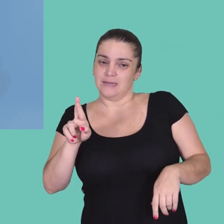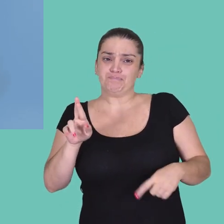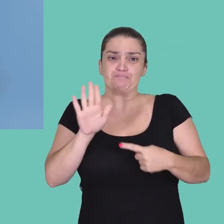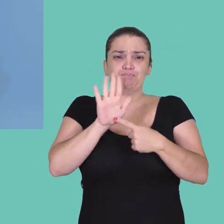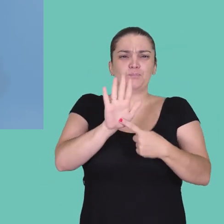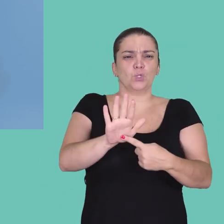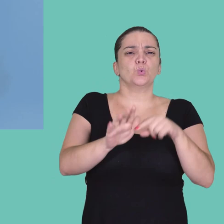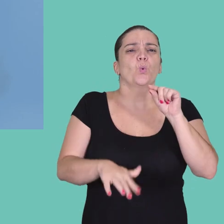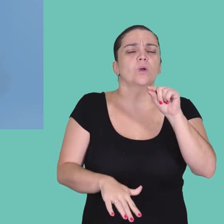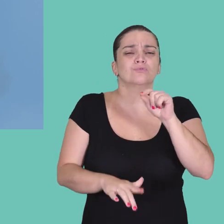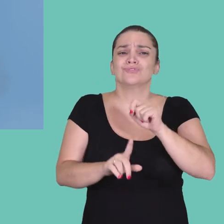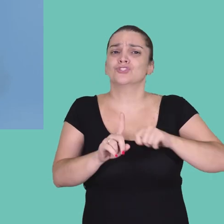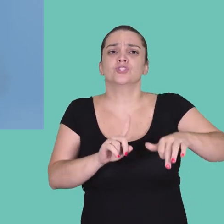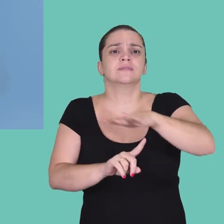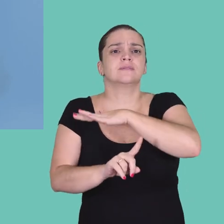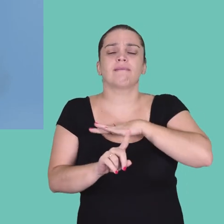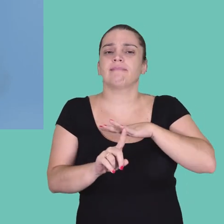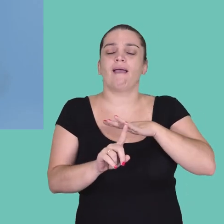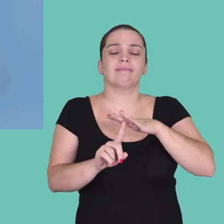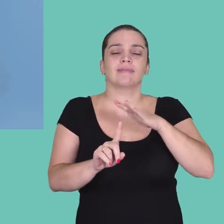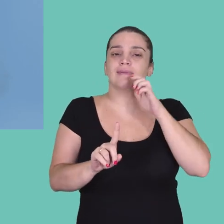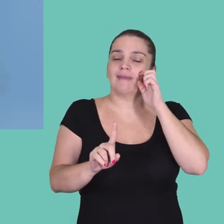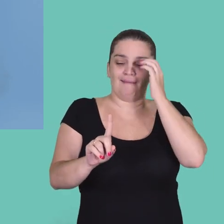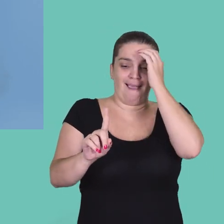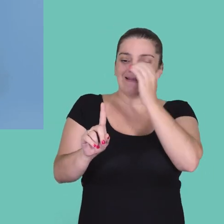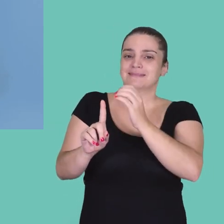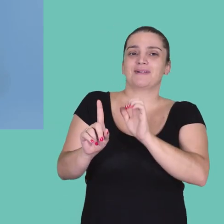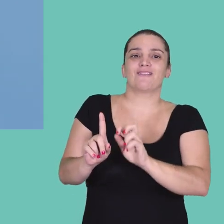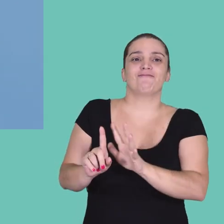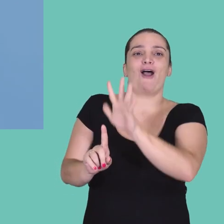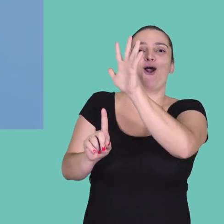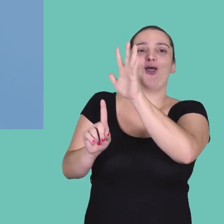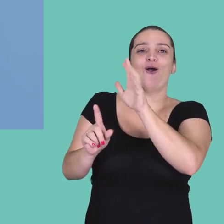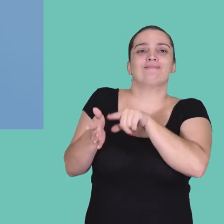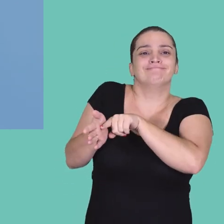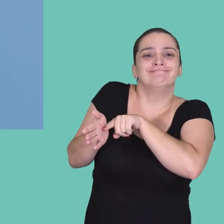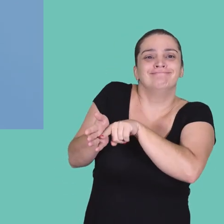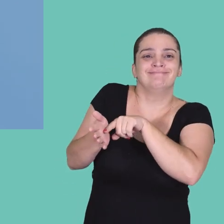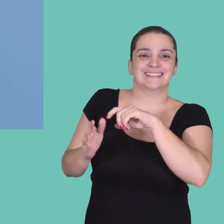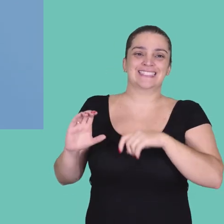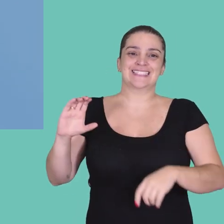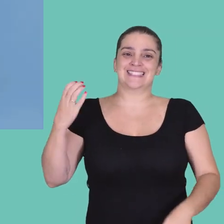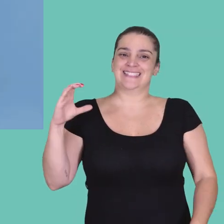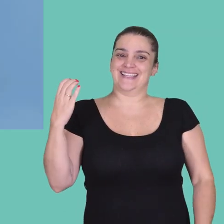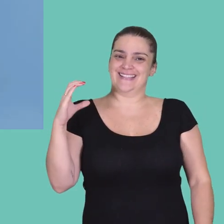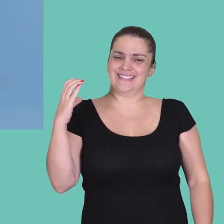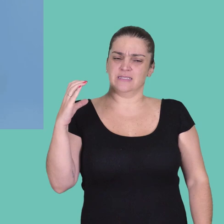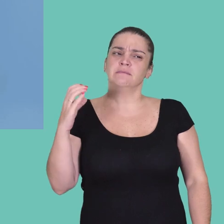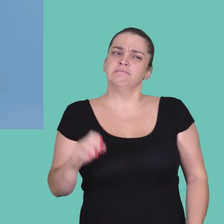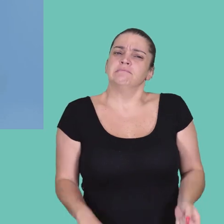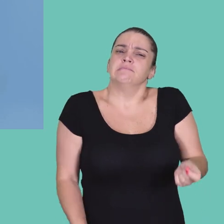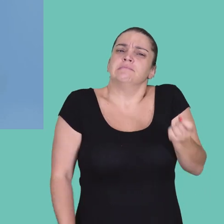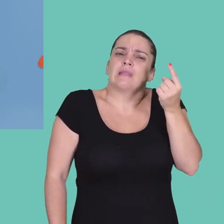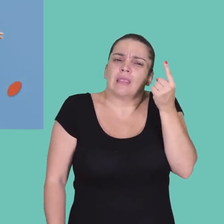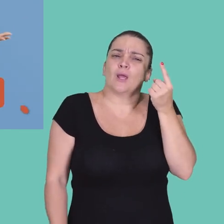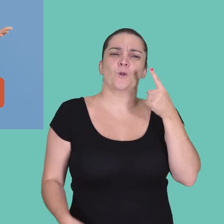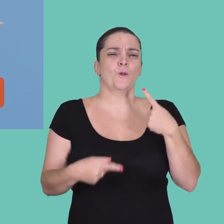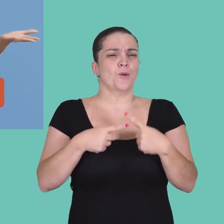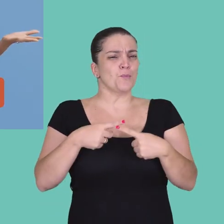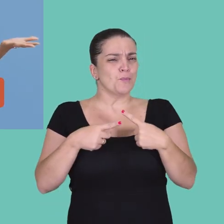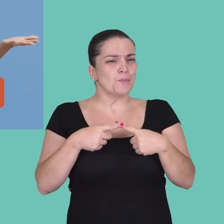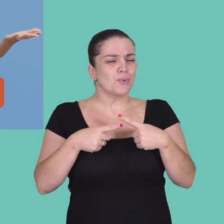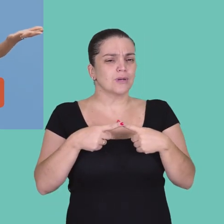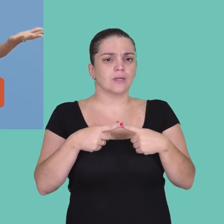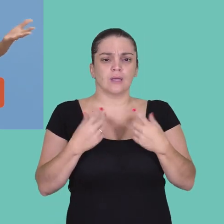é que a maior parte da sociedade não vê o valor da ciência. Por que a ciência é tão importante? Isso é super curioso, né?